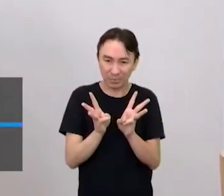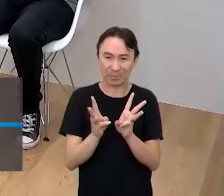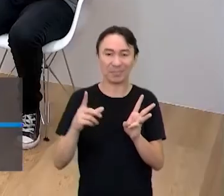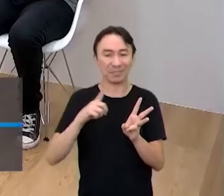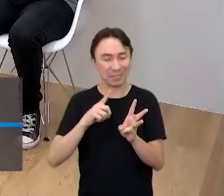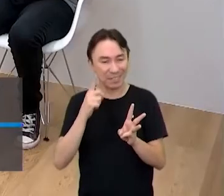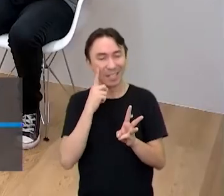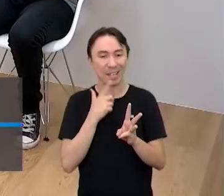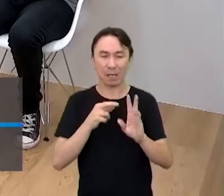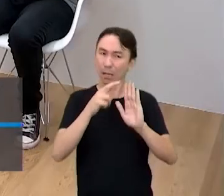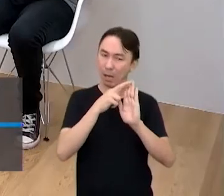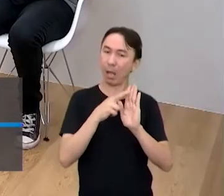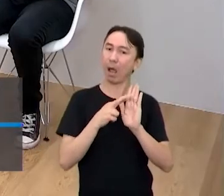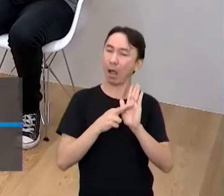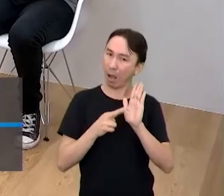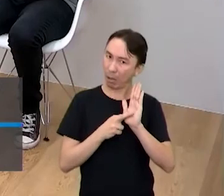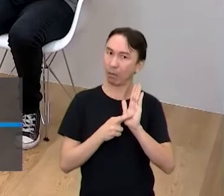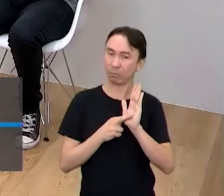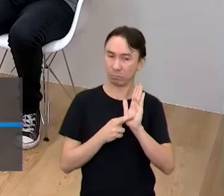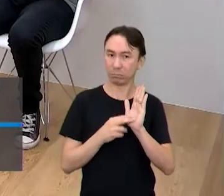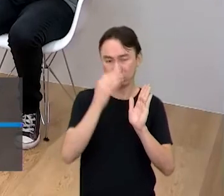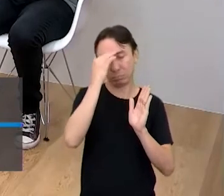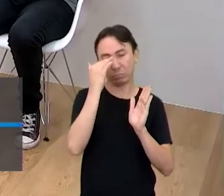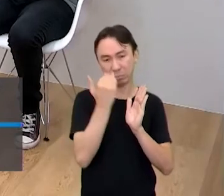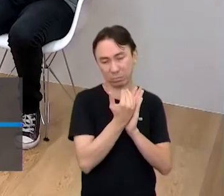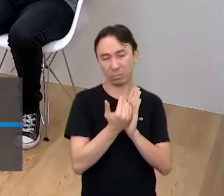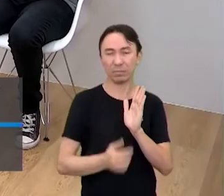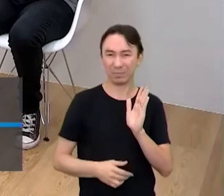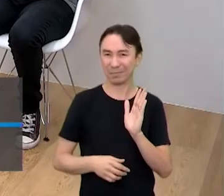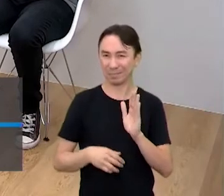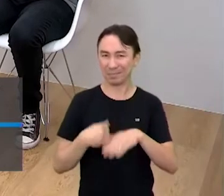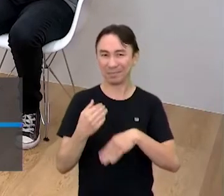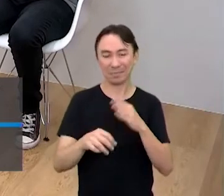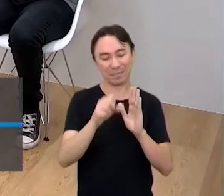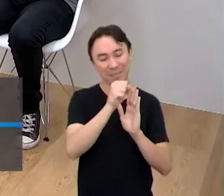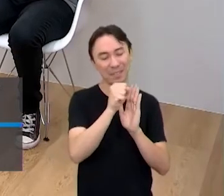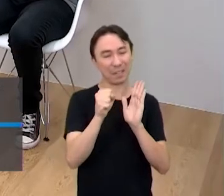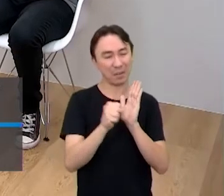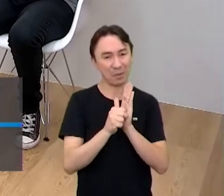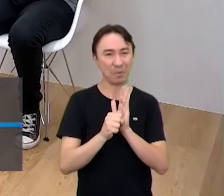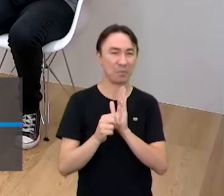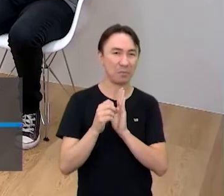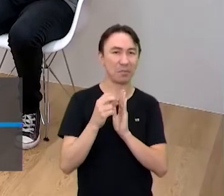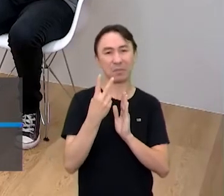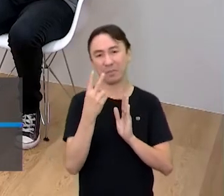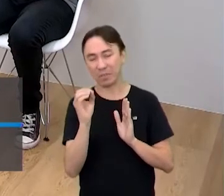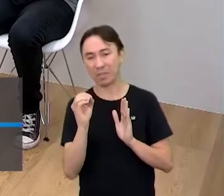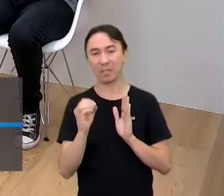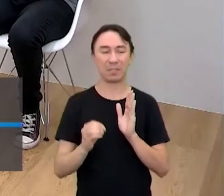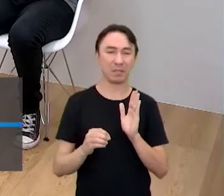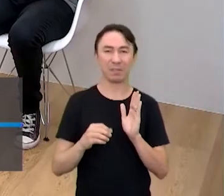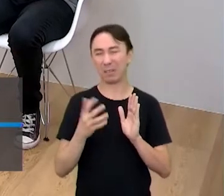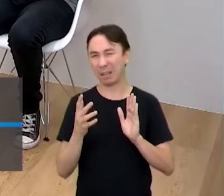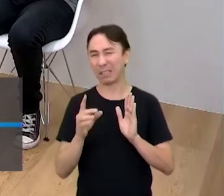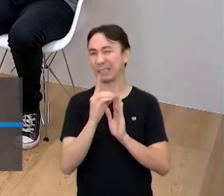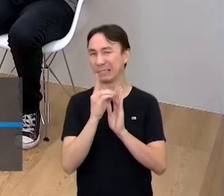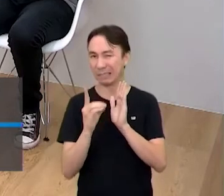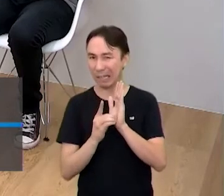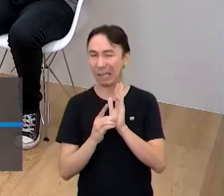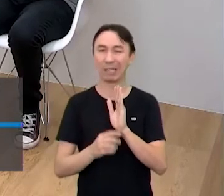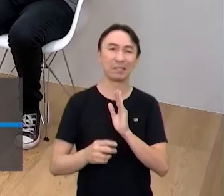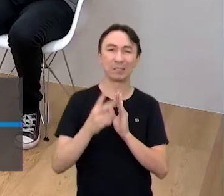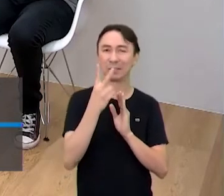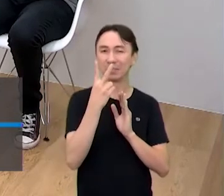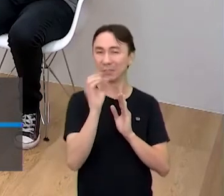E desde então, né, desde o século XX, enfim, as primeiras décadas, 1920, 1930,